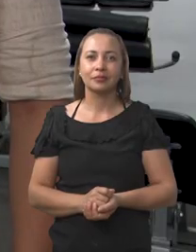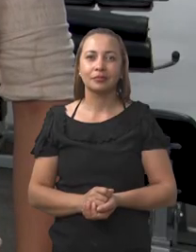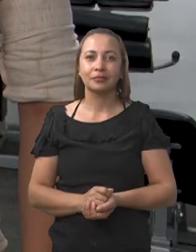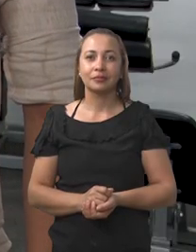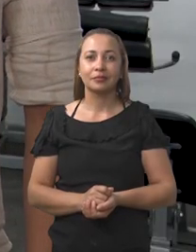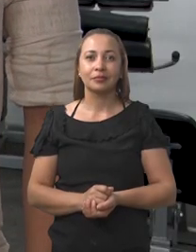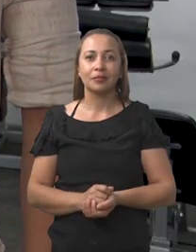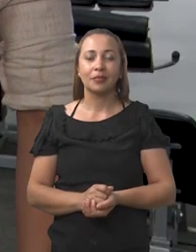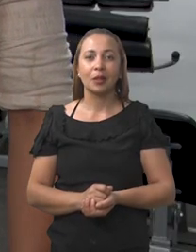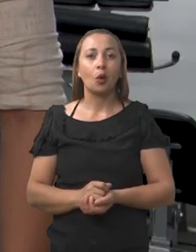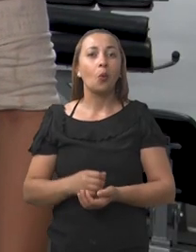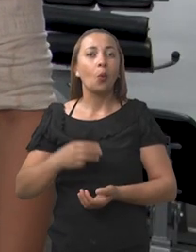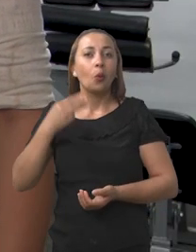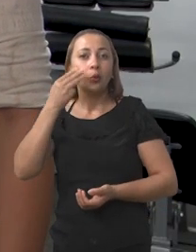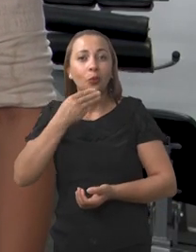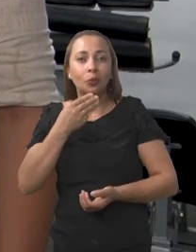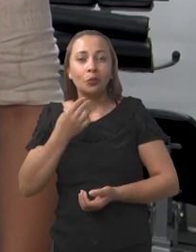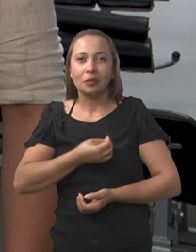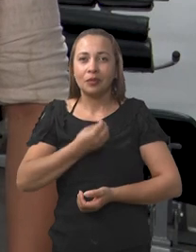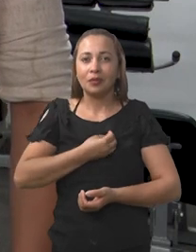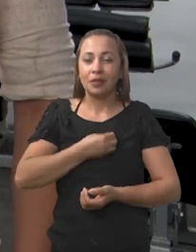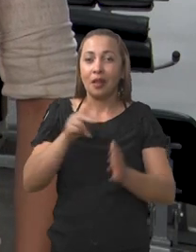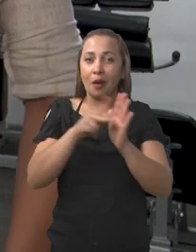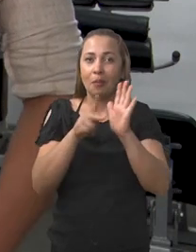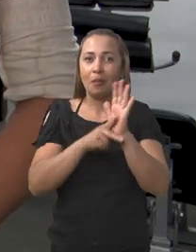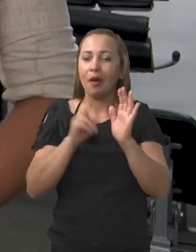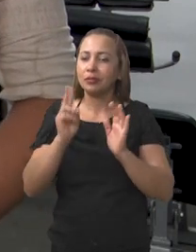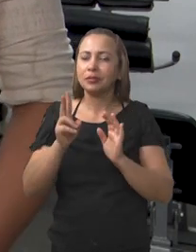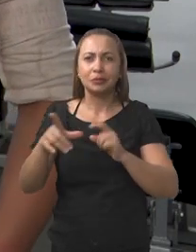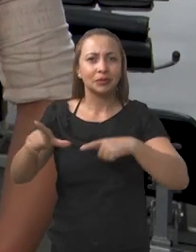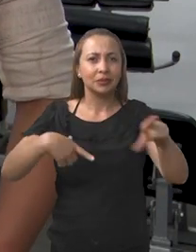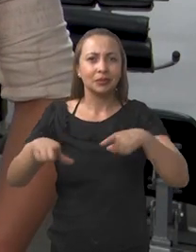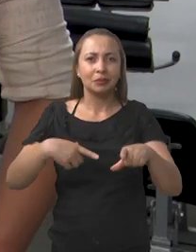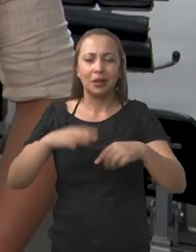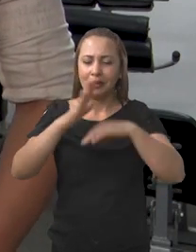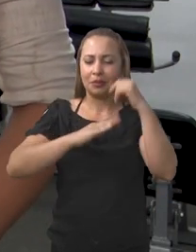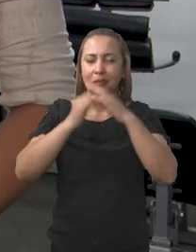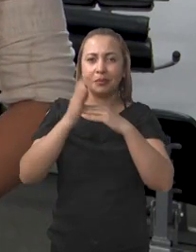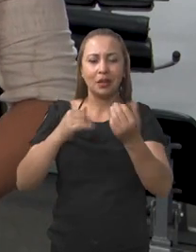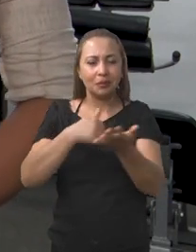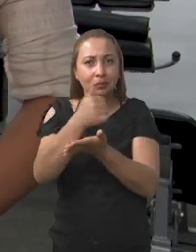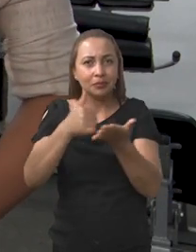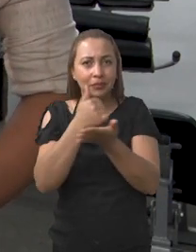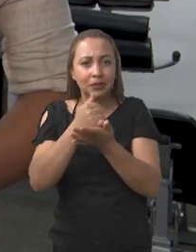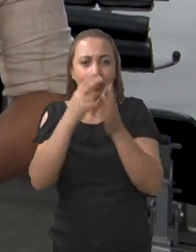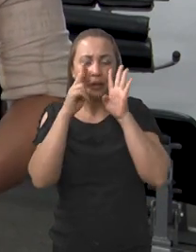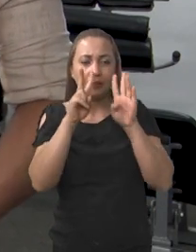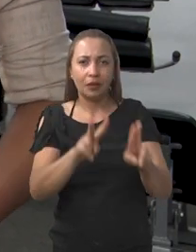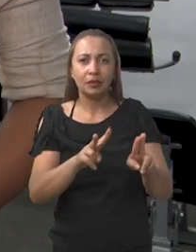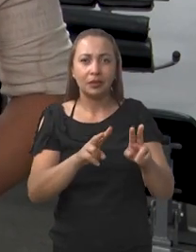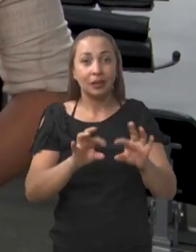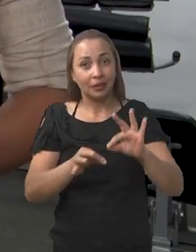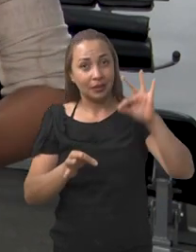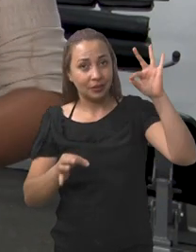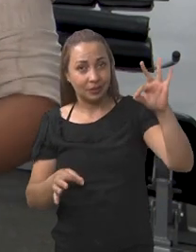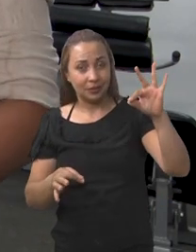O Doce Vida é um programa que sempre trabalha com a prática baseada em evidência. Então, esses três pilares, a extensão, o